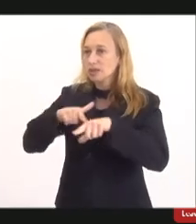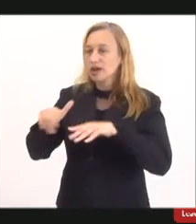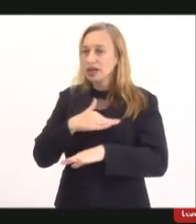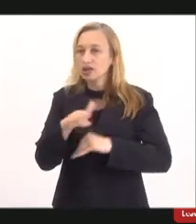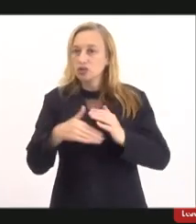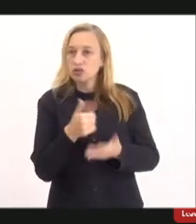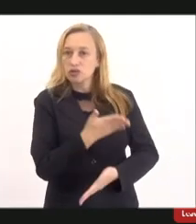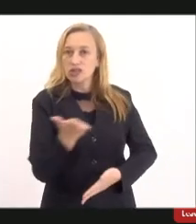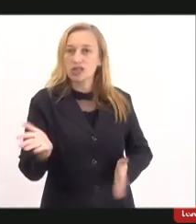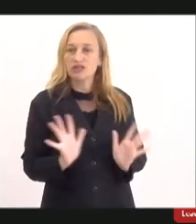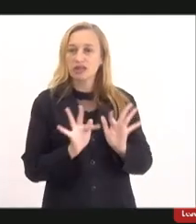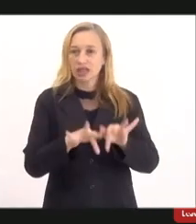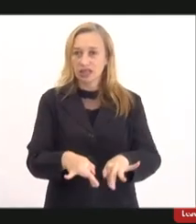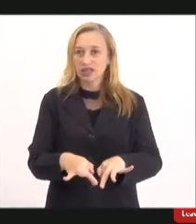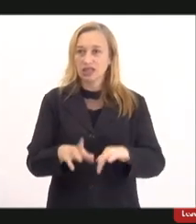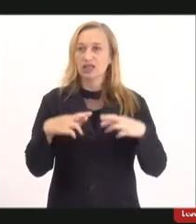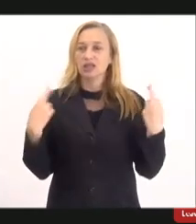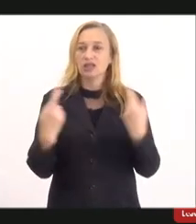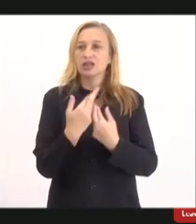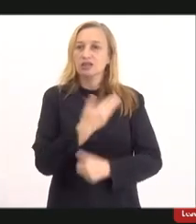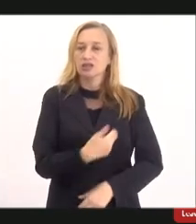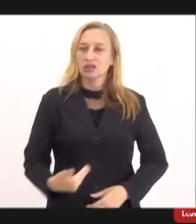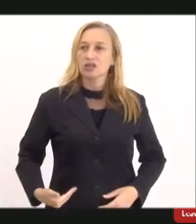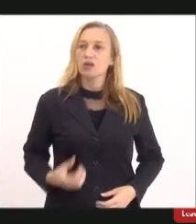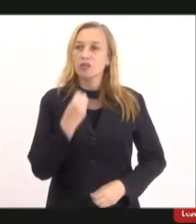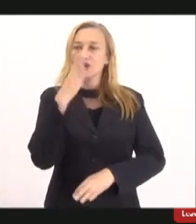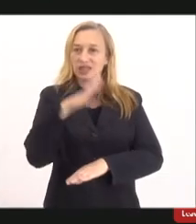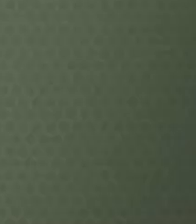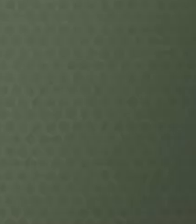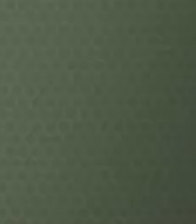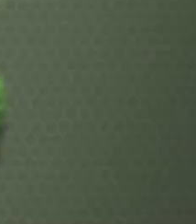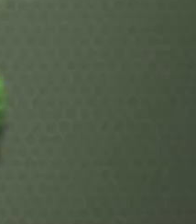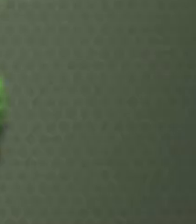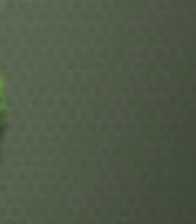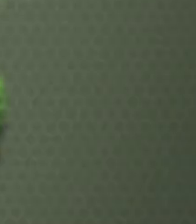participaram declaro encerrada esta audiência pública boa tarde a todos